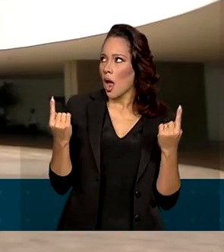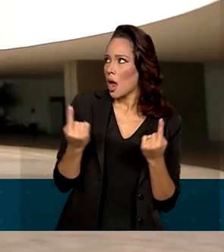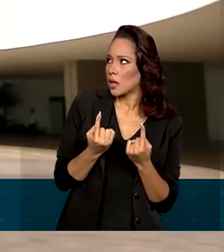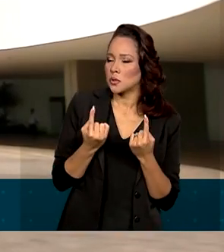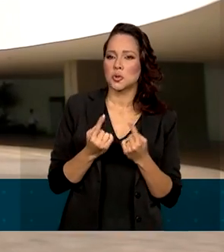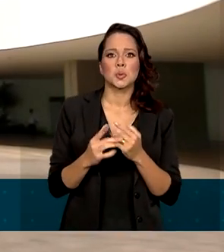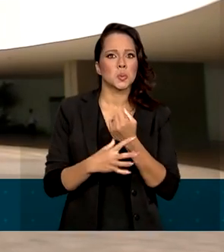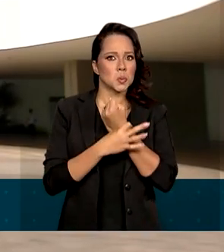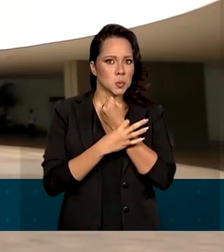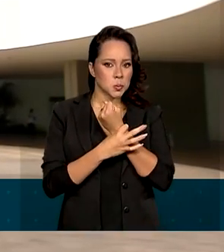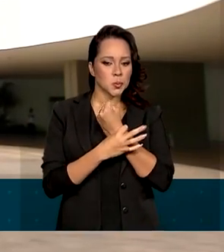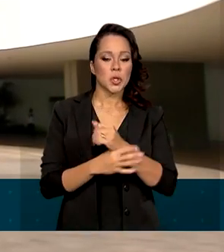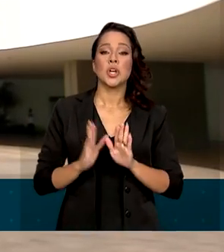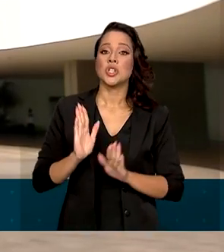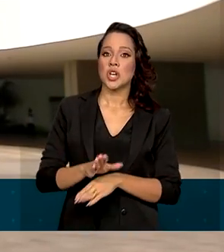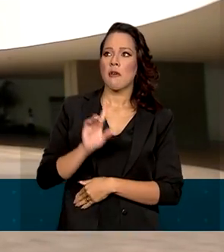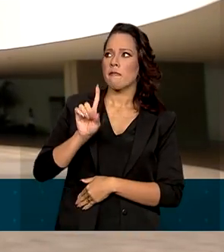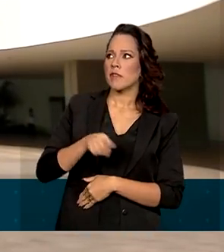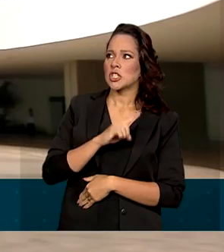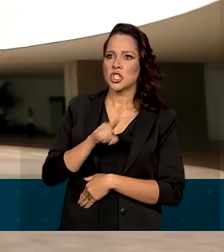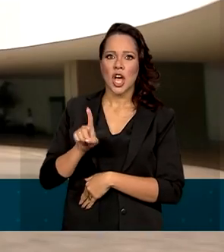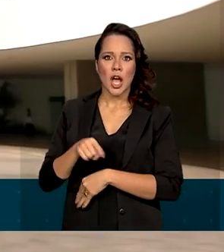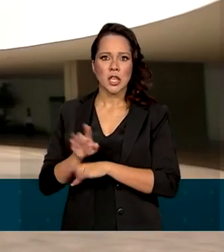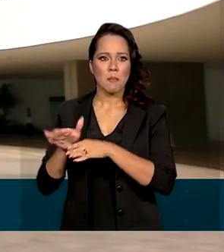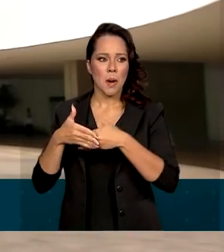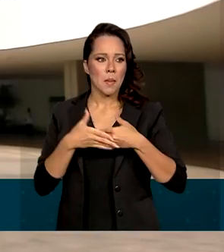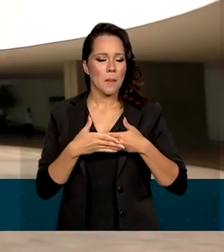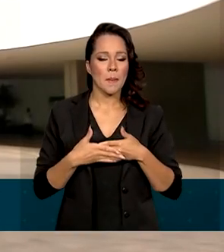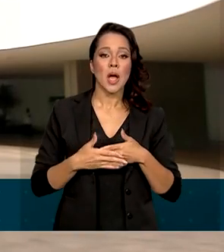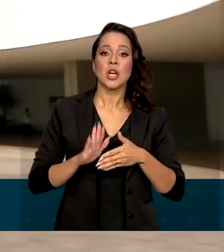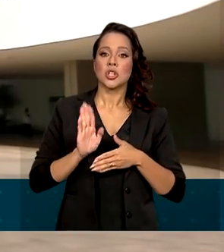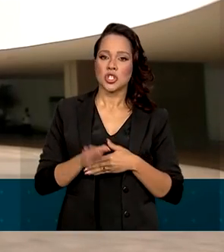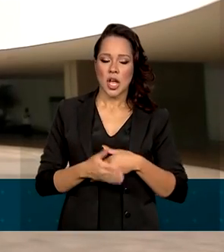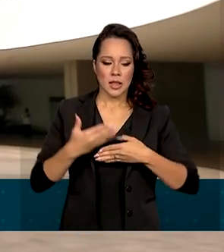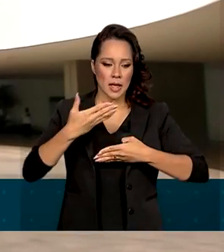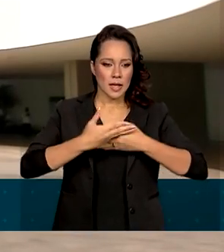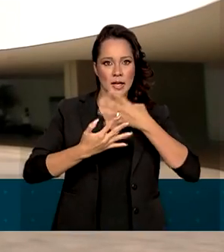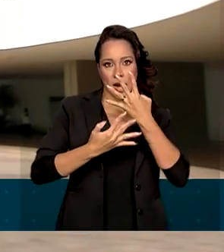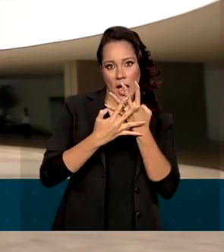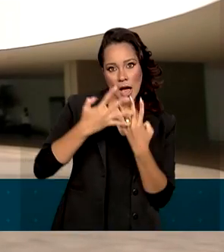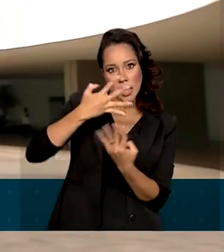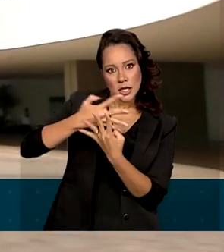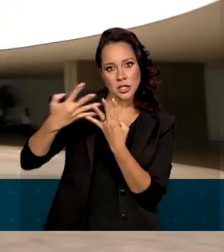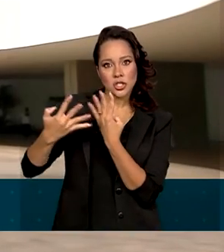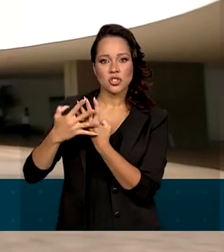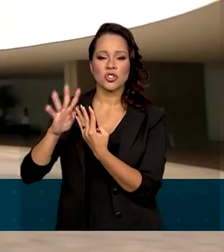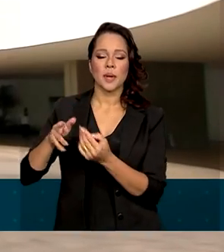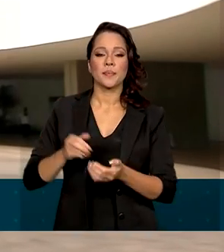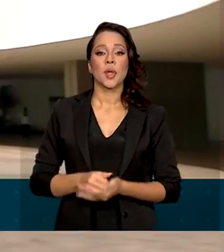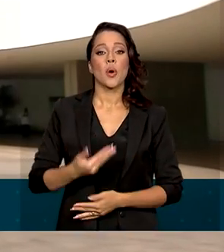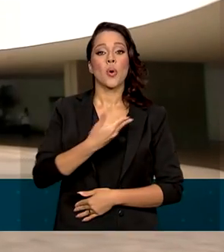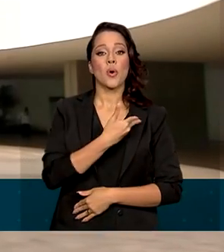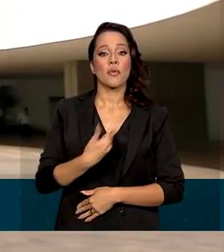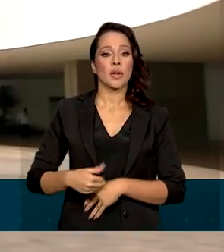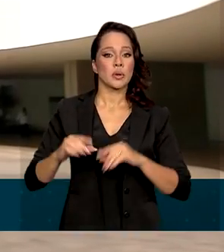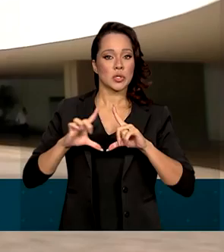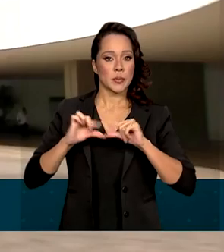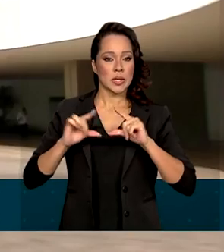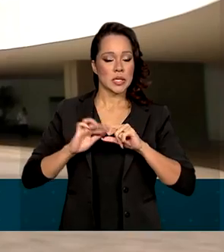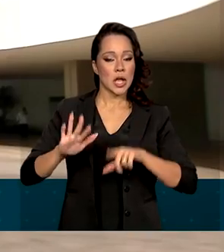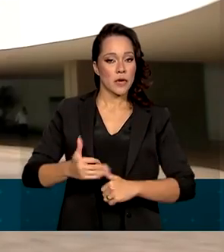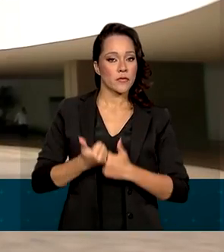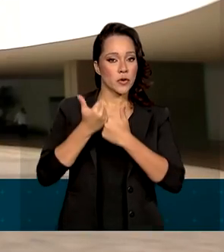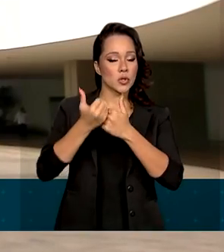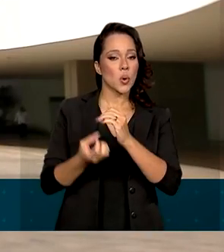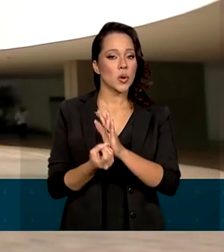As vias aqui próximas já estão fechadas e protegidas com grades. Além disso, o governo do Distrito Federal reforçou, né,